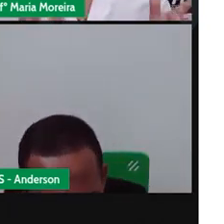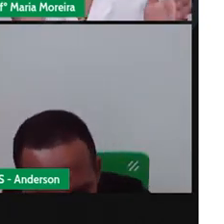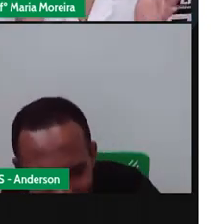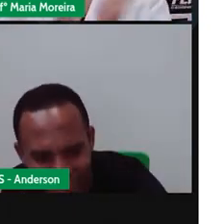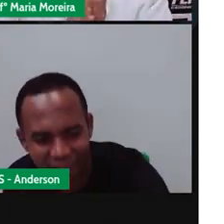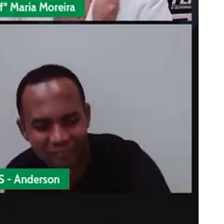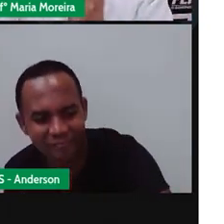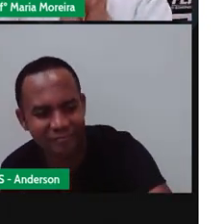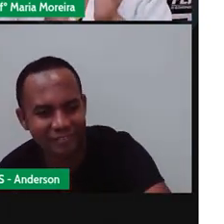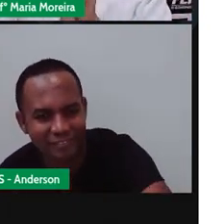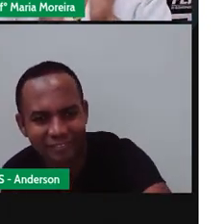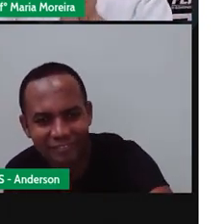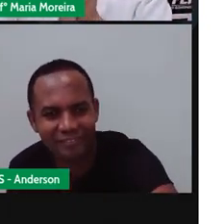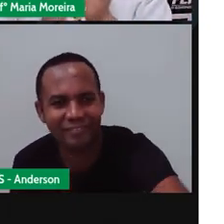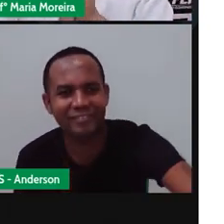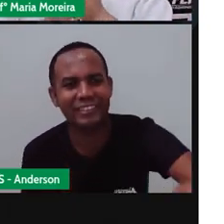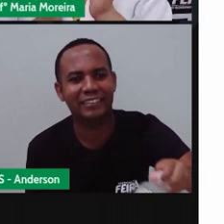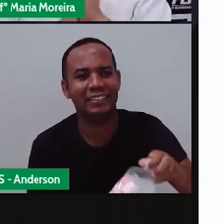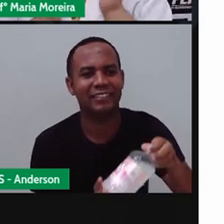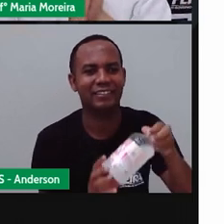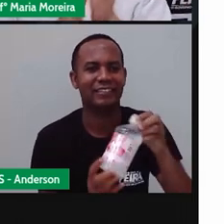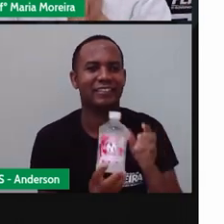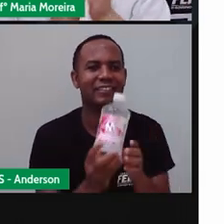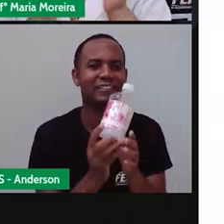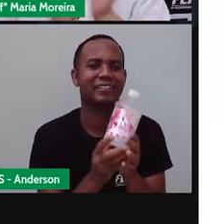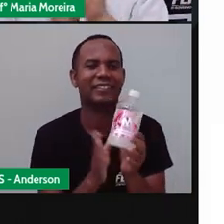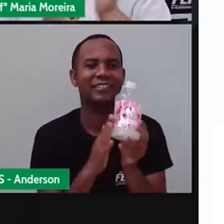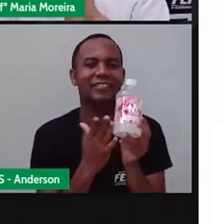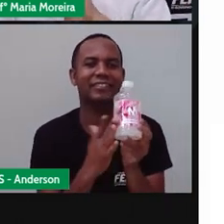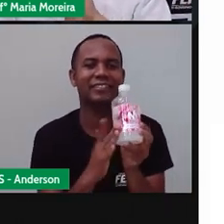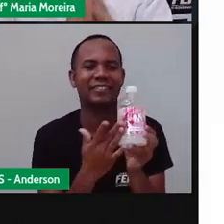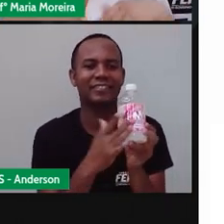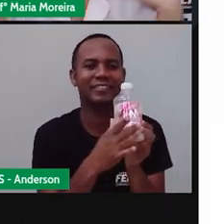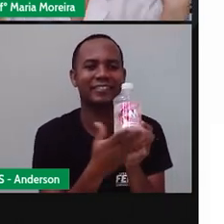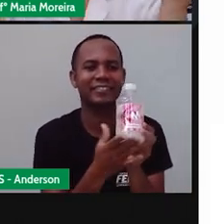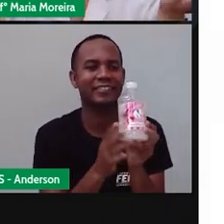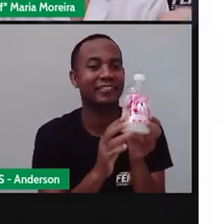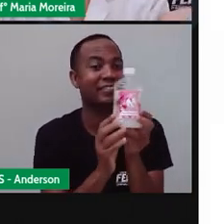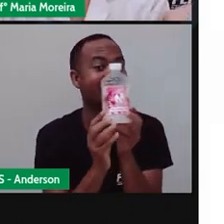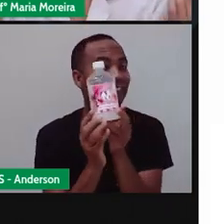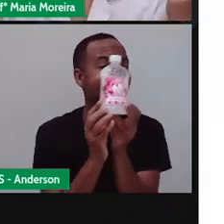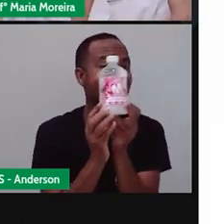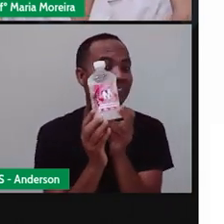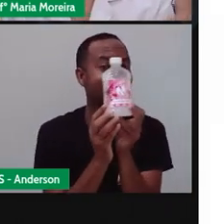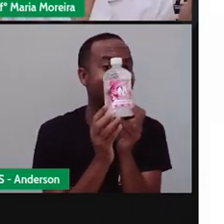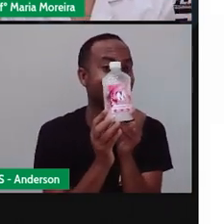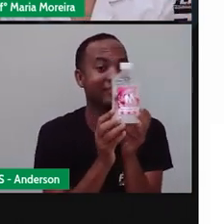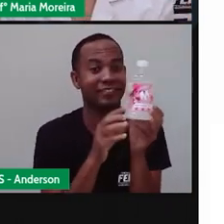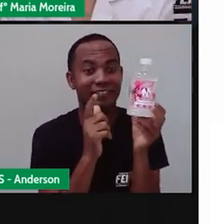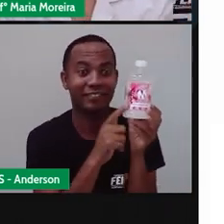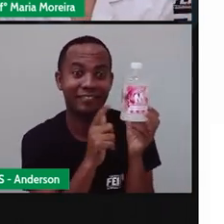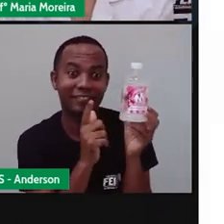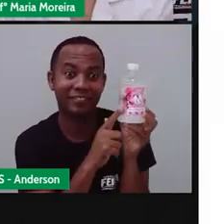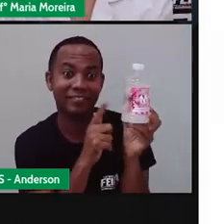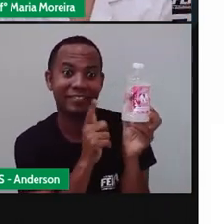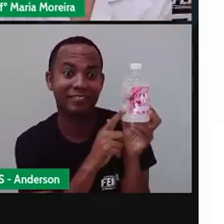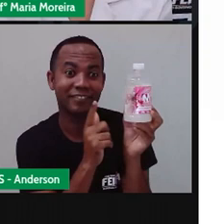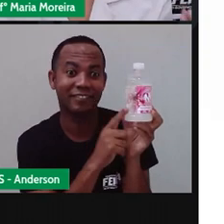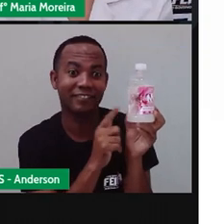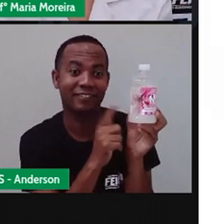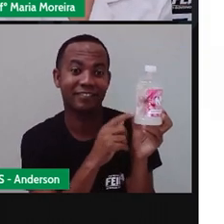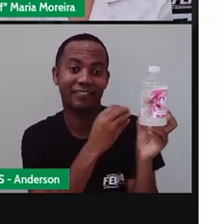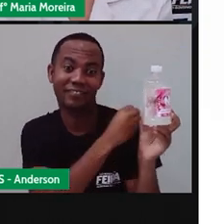Lava uma mão, lava outra, lava uma mão, lavem as mãos, usem álcool em gel, se